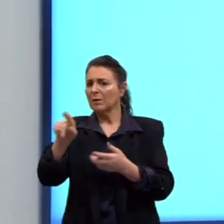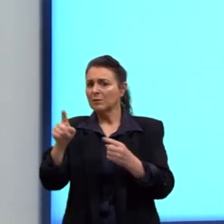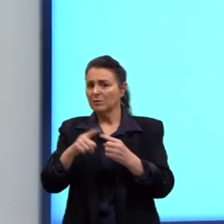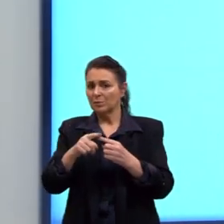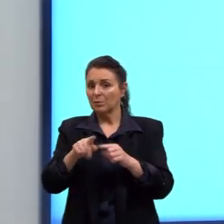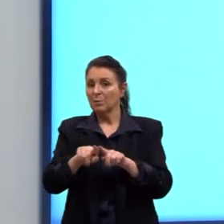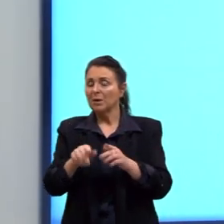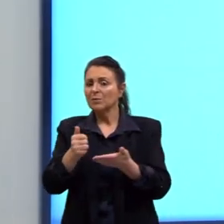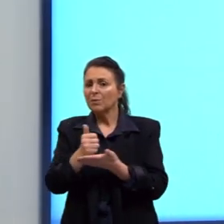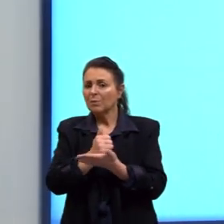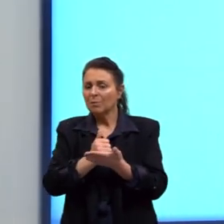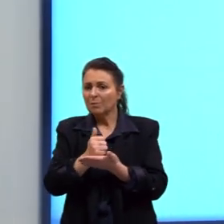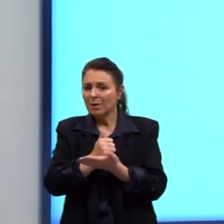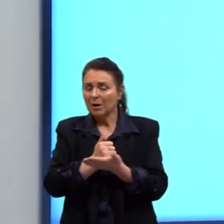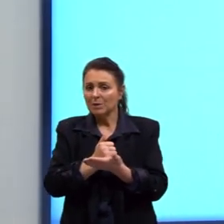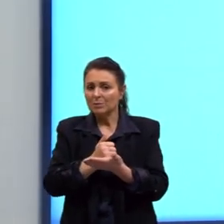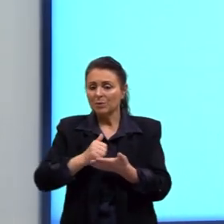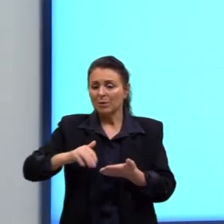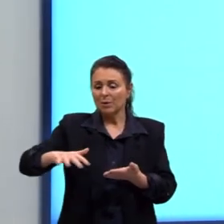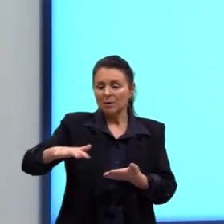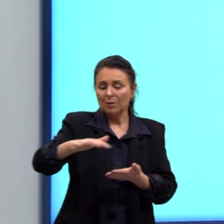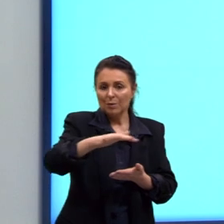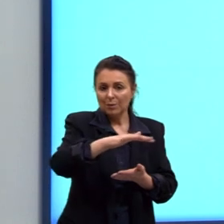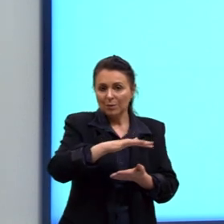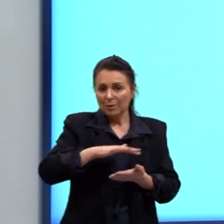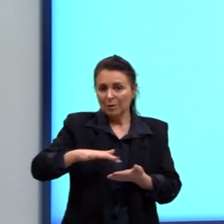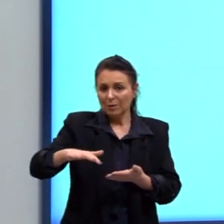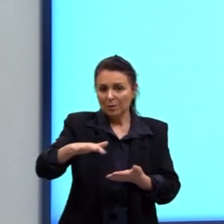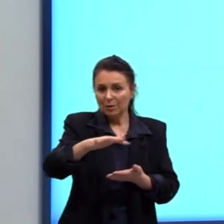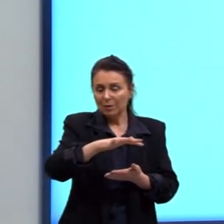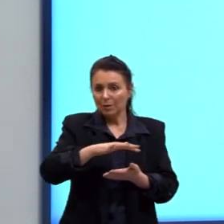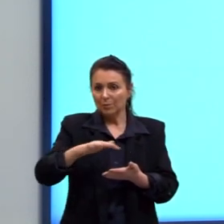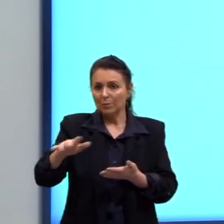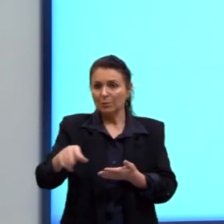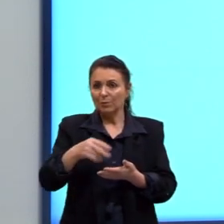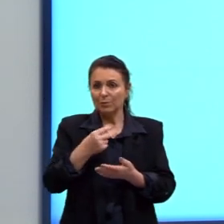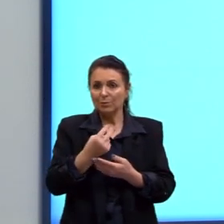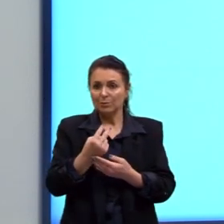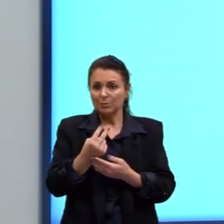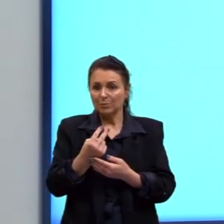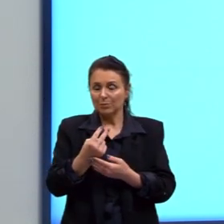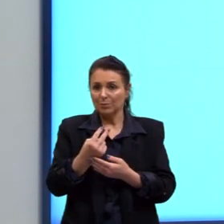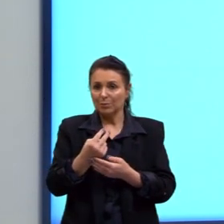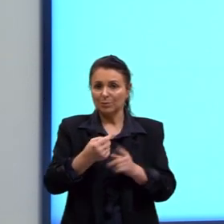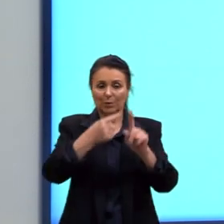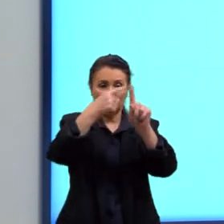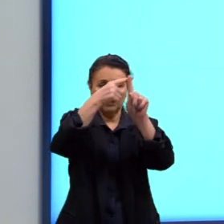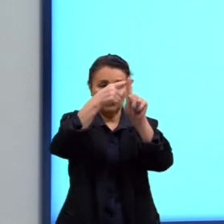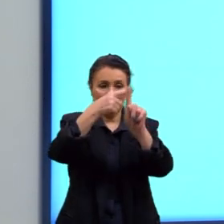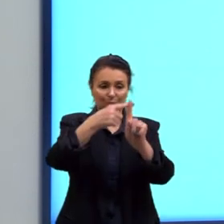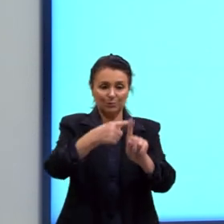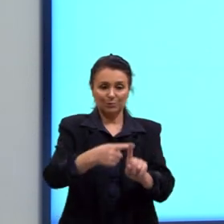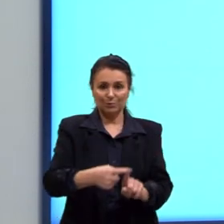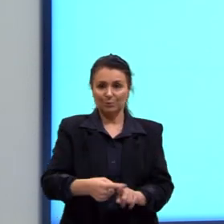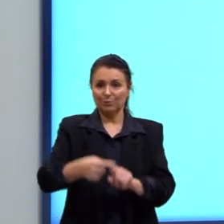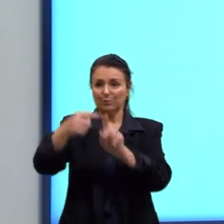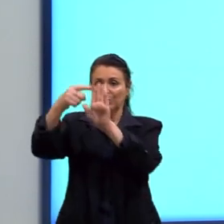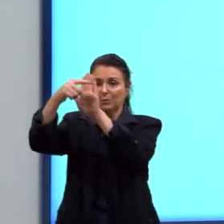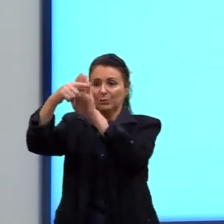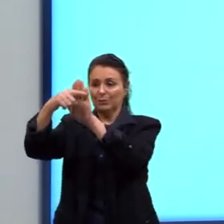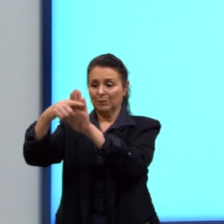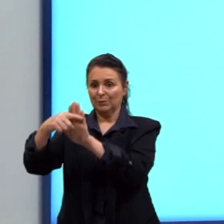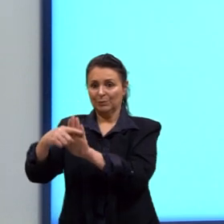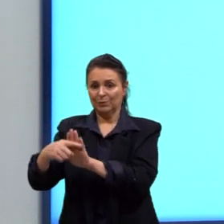é o campo que a gente gera com duas barras. Ou,